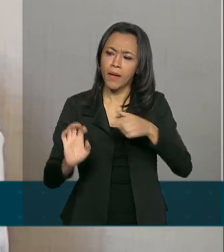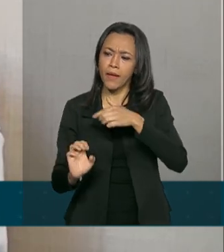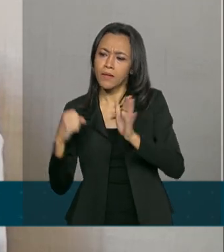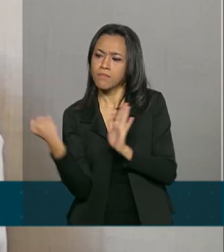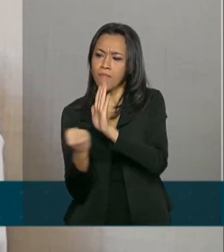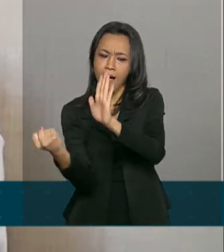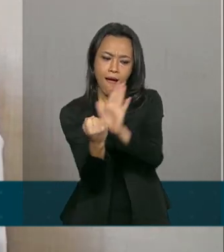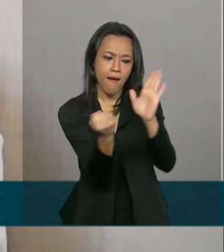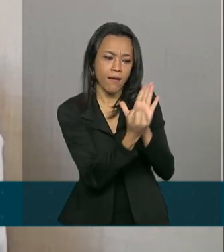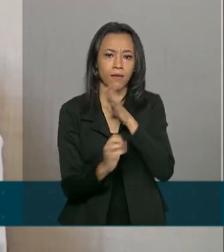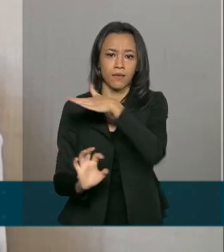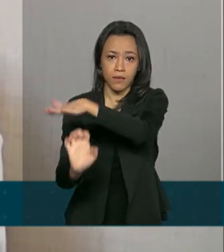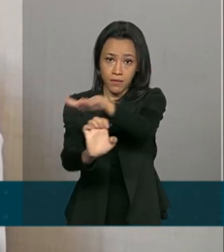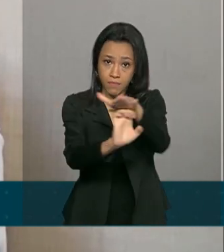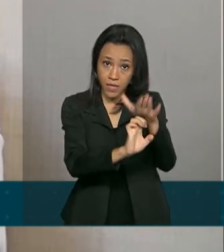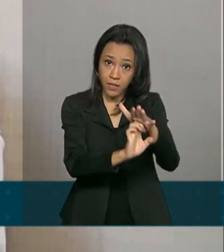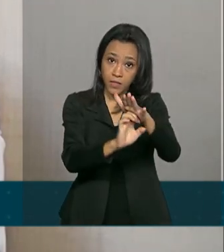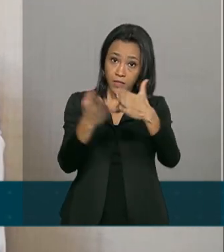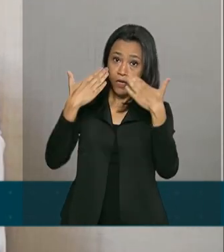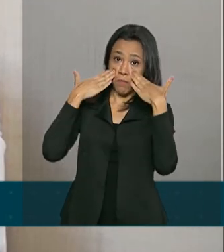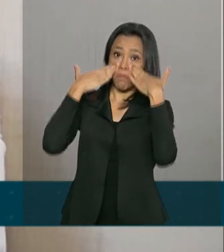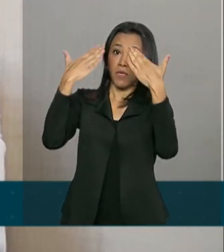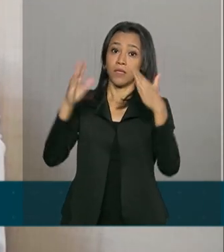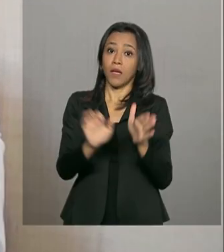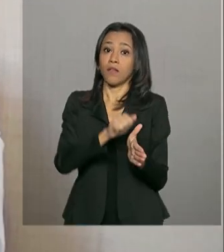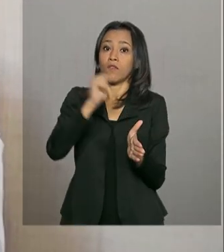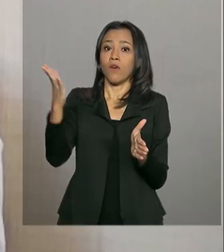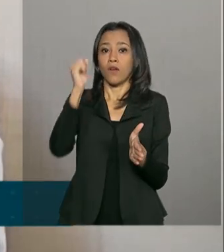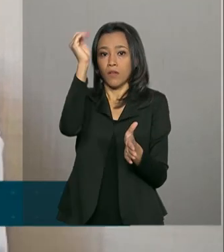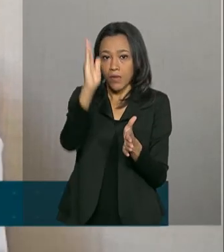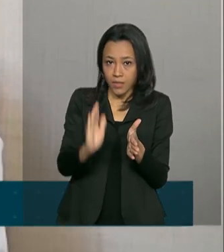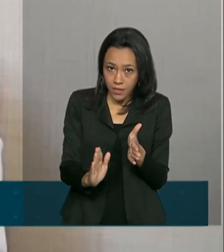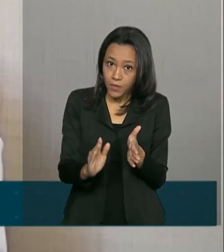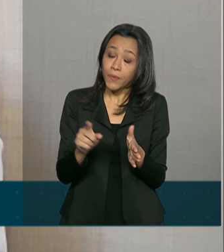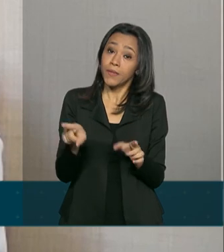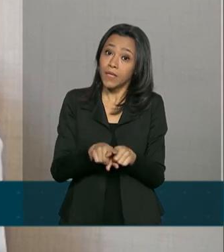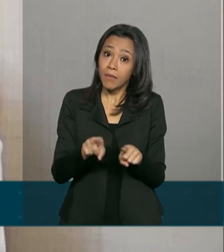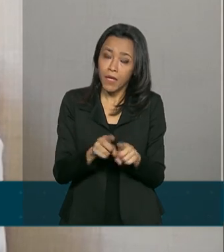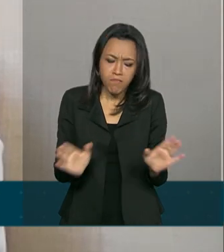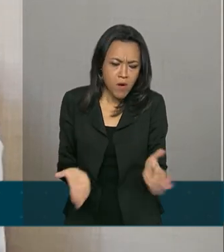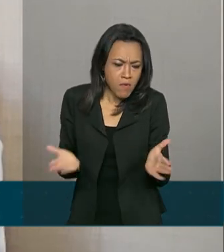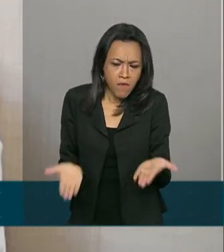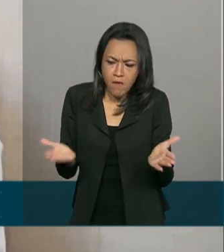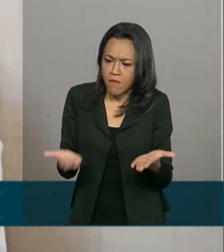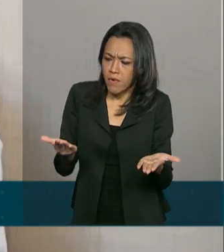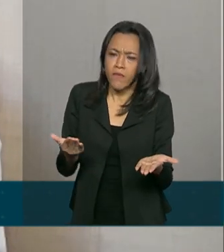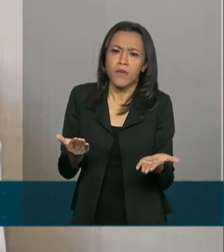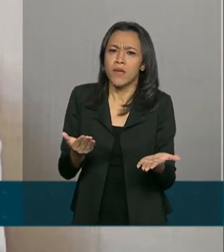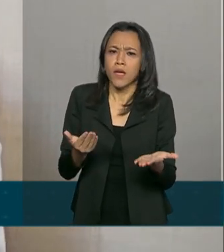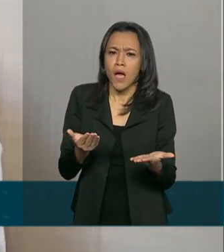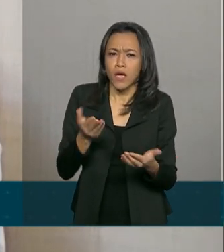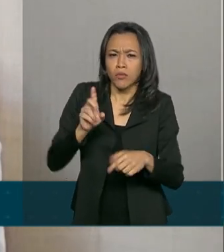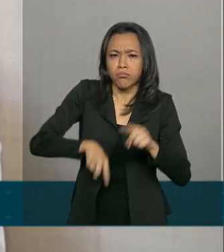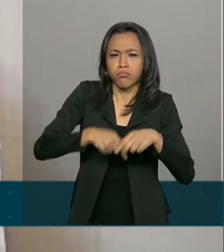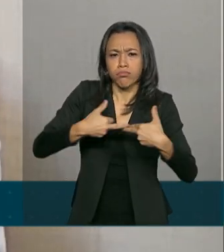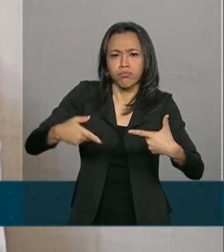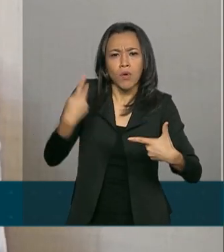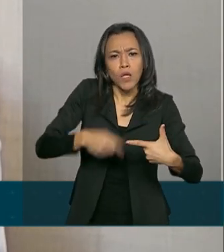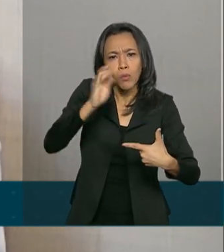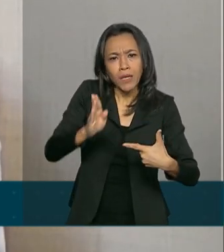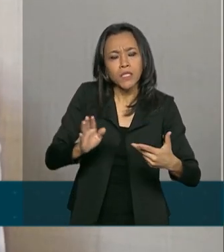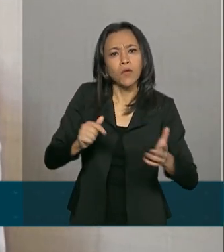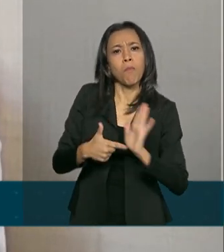brasileiras no exterior e para também promover os produtos lácteos brasileiros lá fora em uma importante